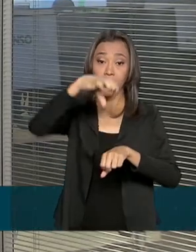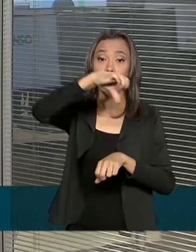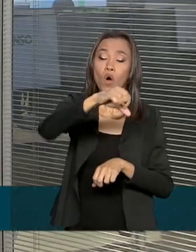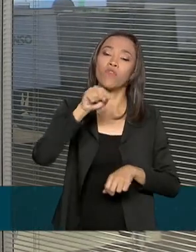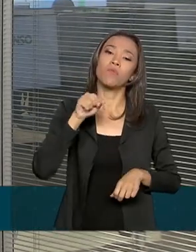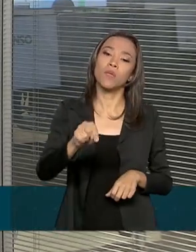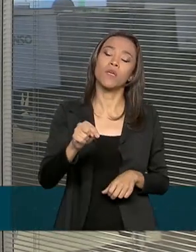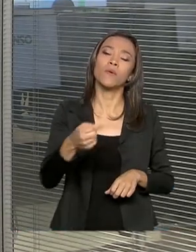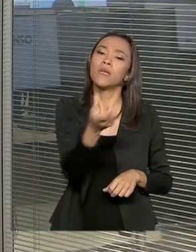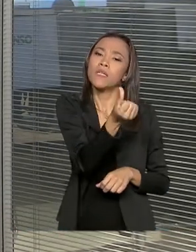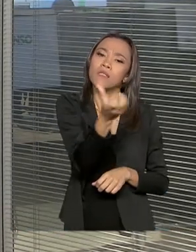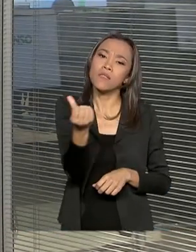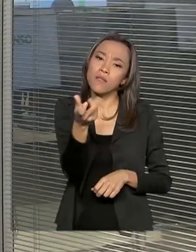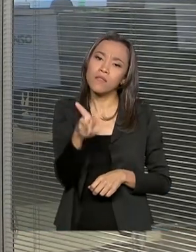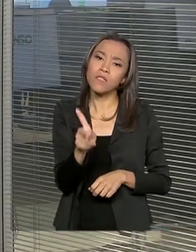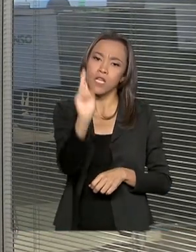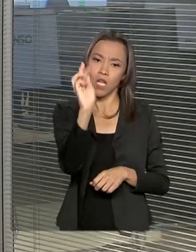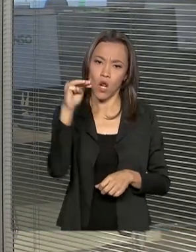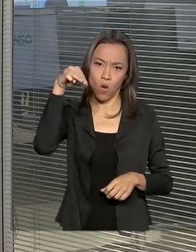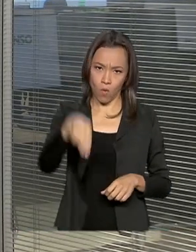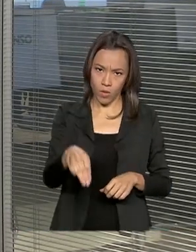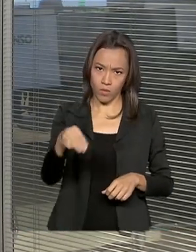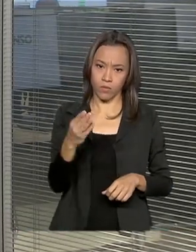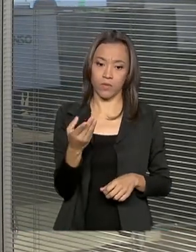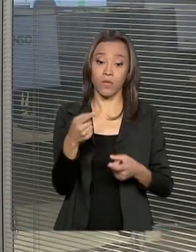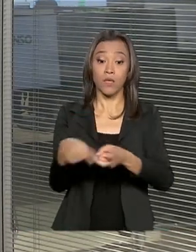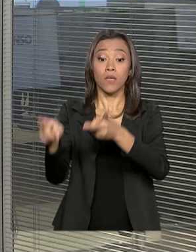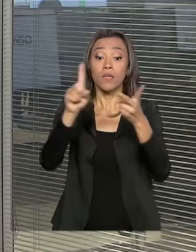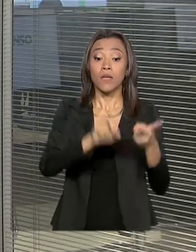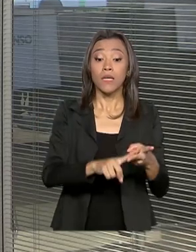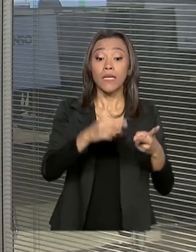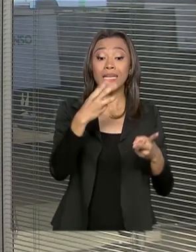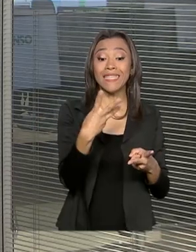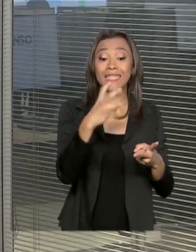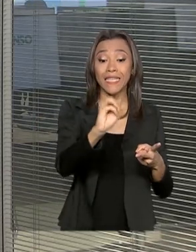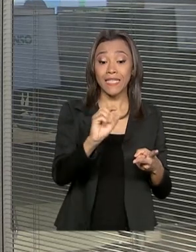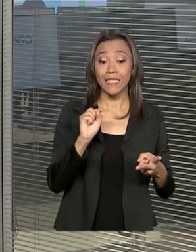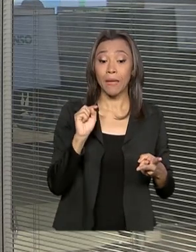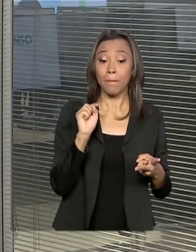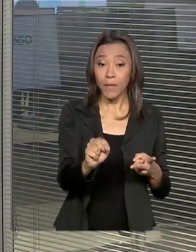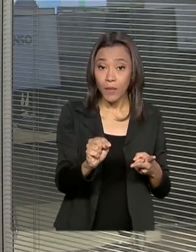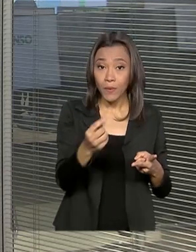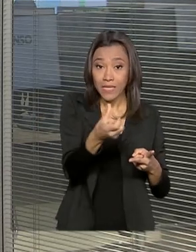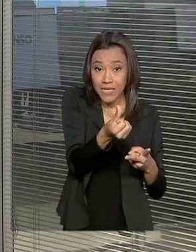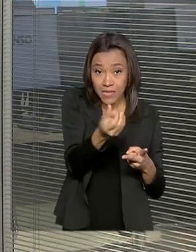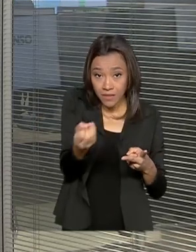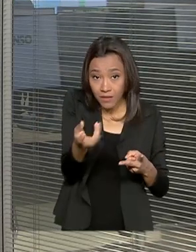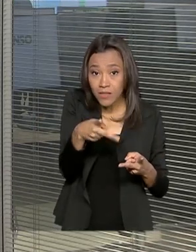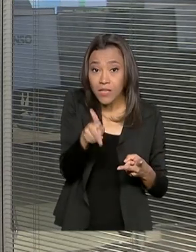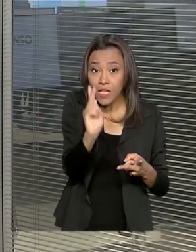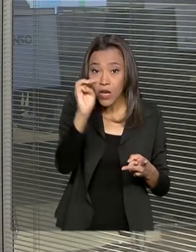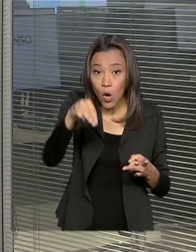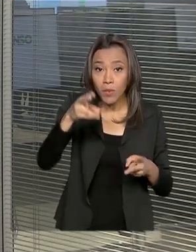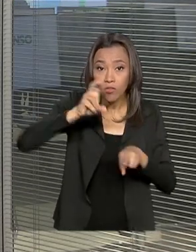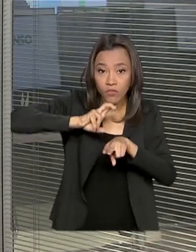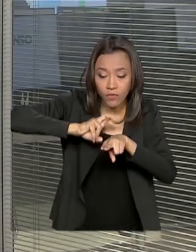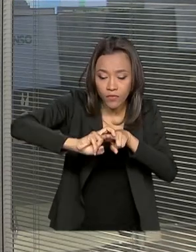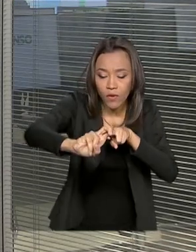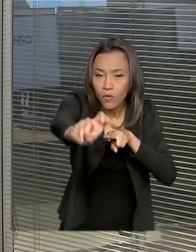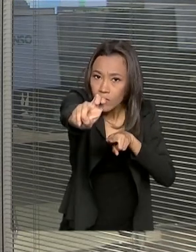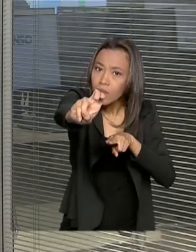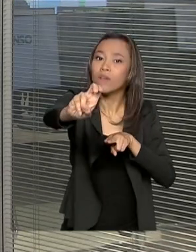quilômetros de rodovias concedidas e cerca de 30.600 quilômetros de ferrovias